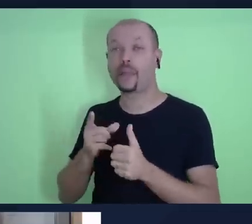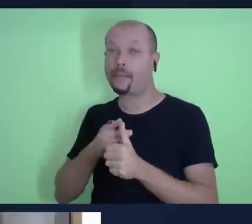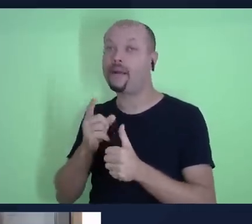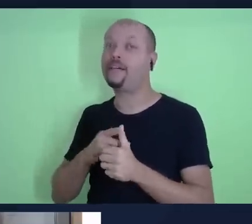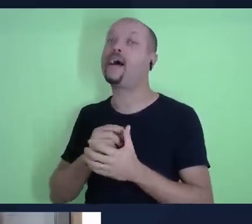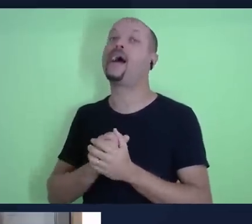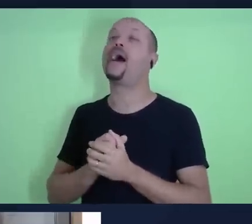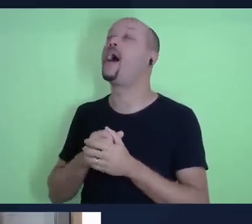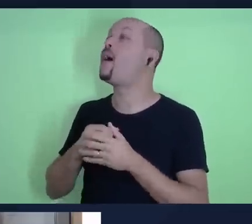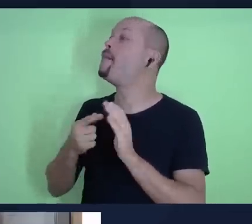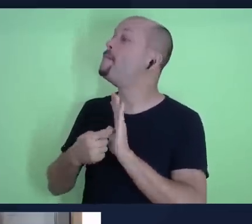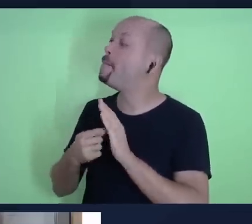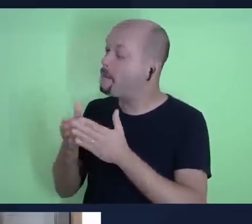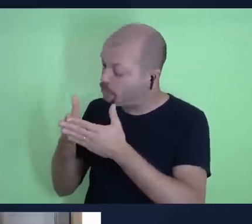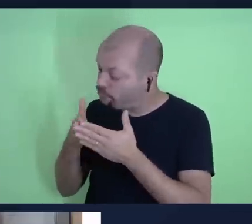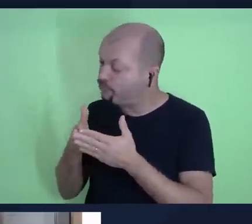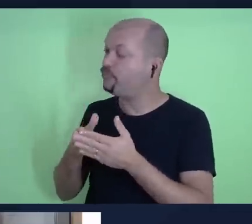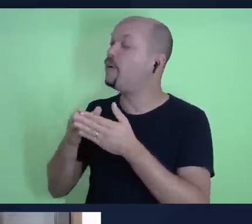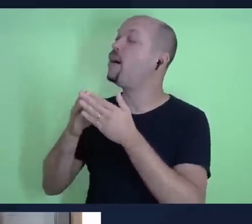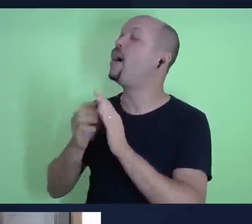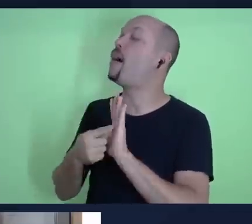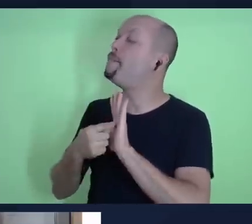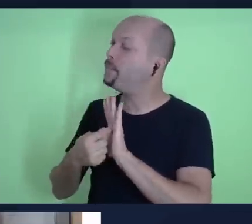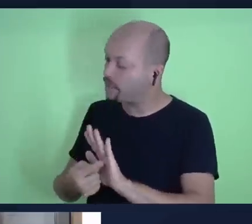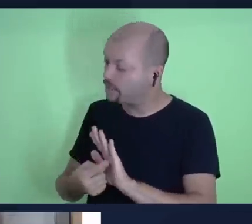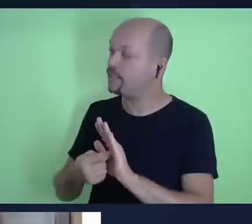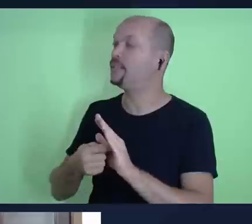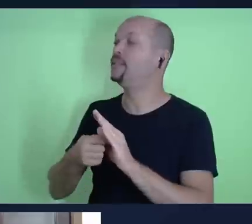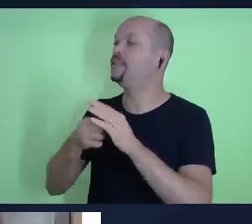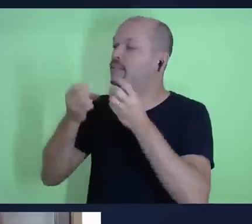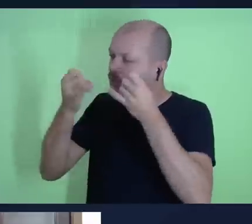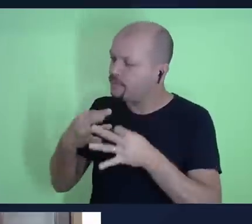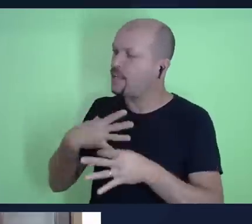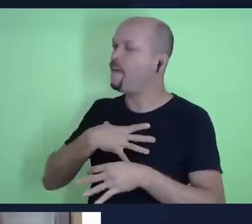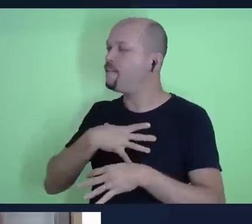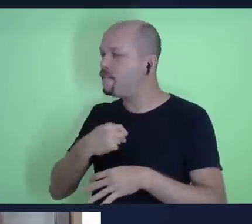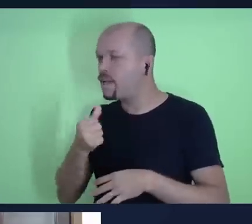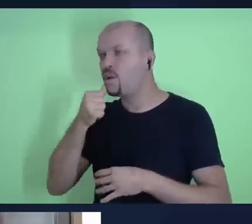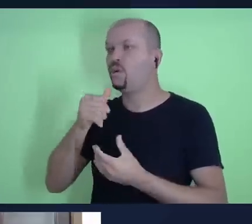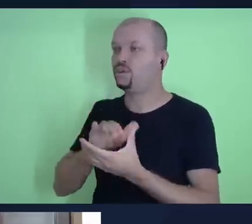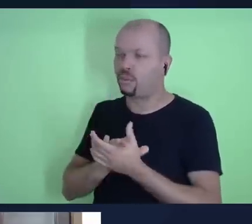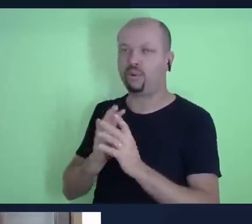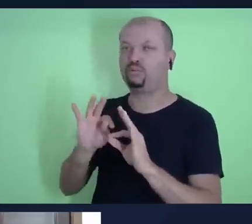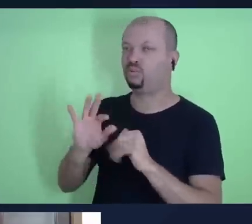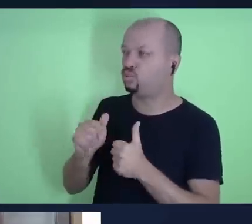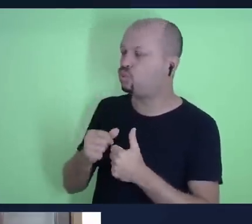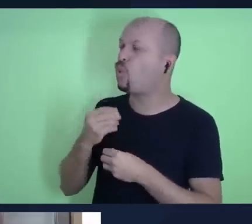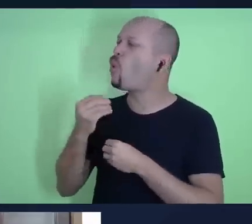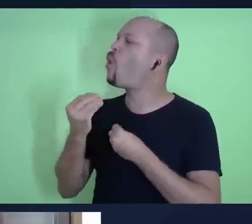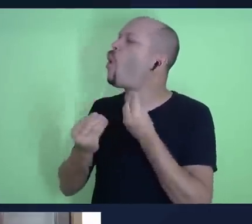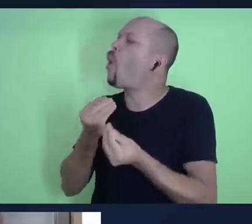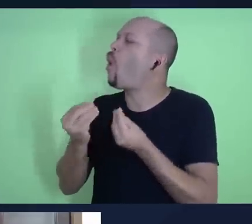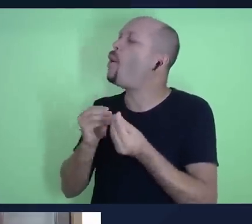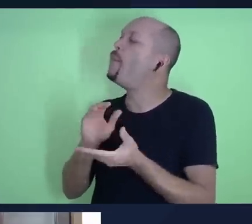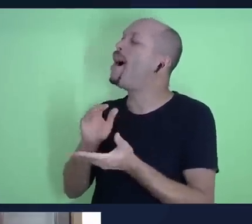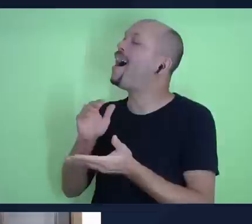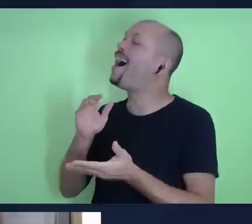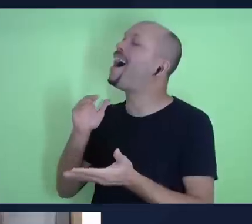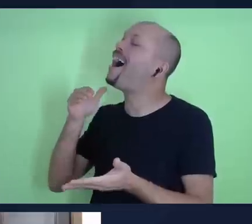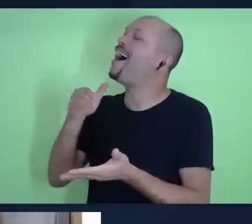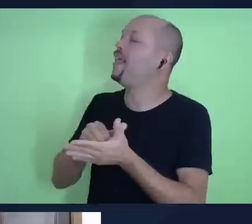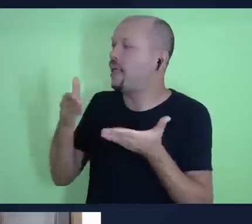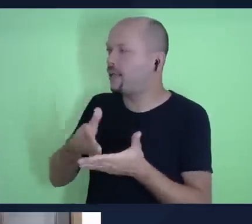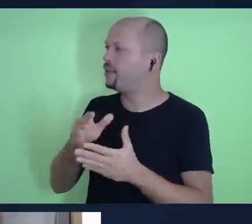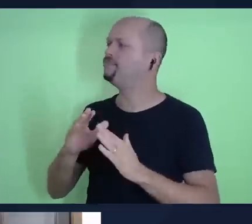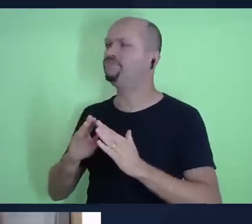Se apresente, fale da sua família, esposa, filhos, um pouco da sua trajetória, até chegar aqui também, tanto na igreja,